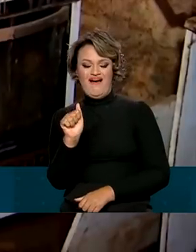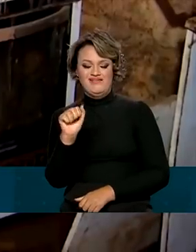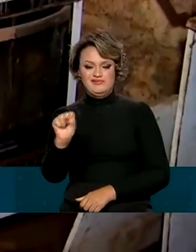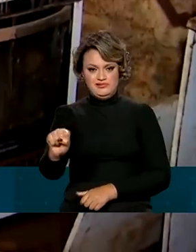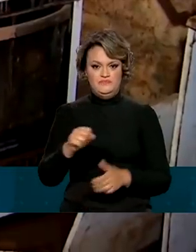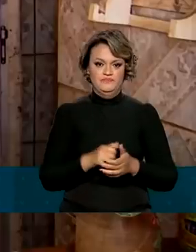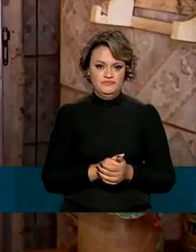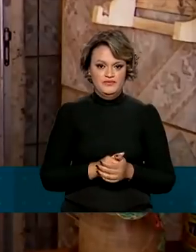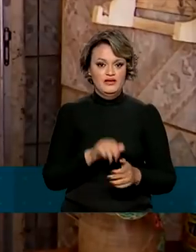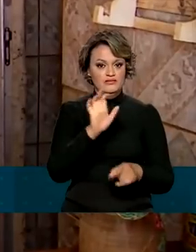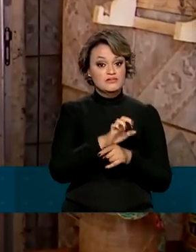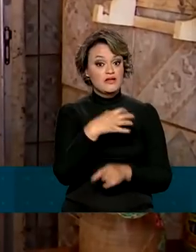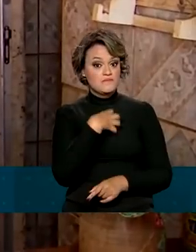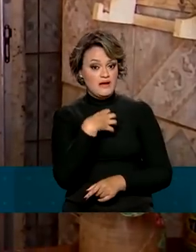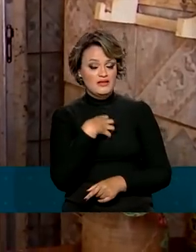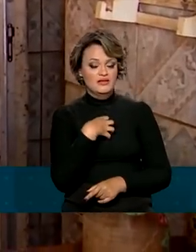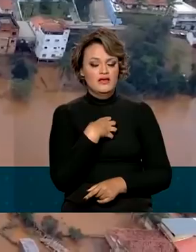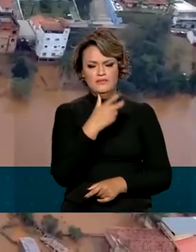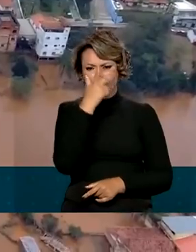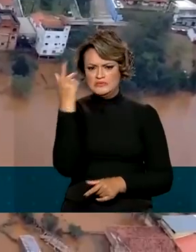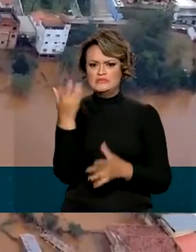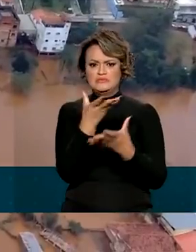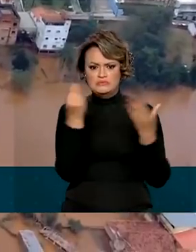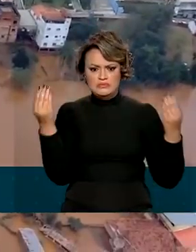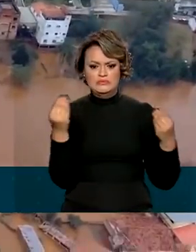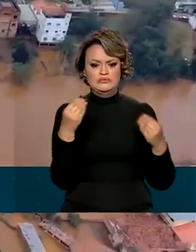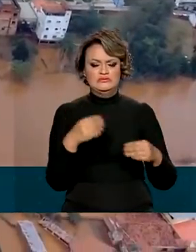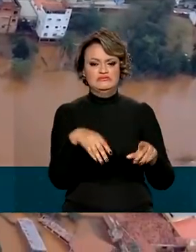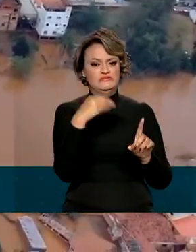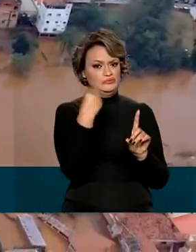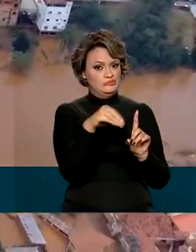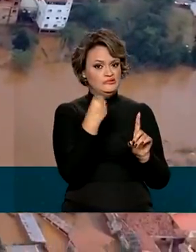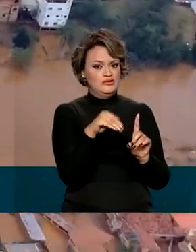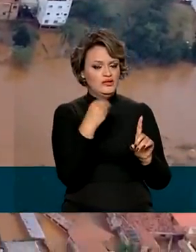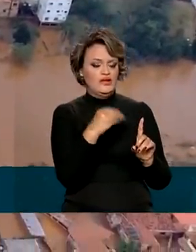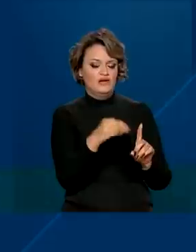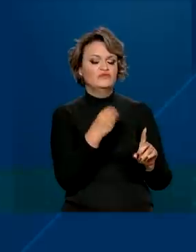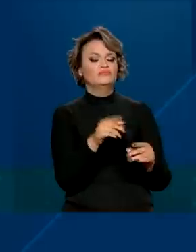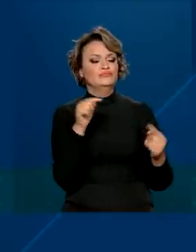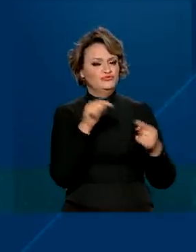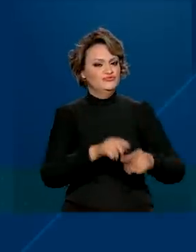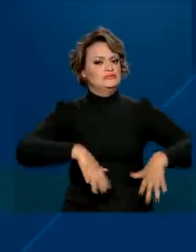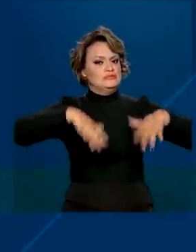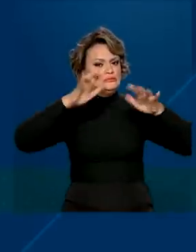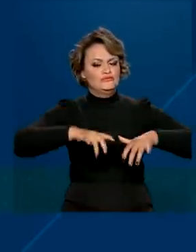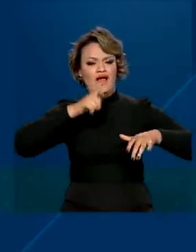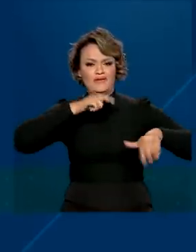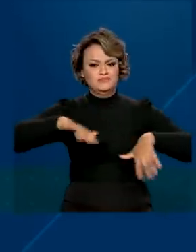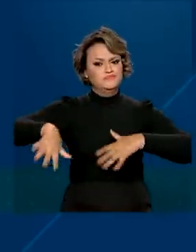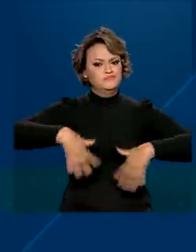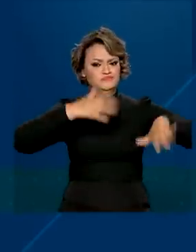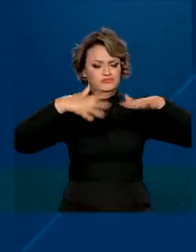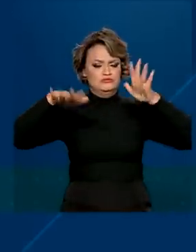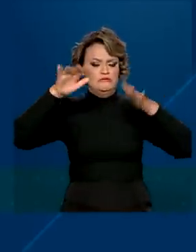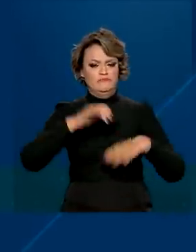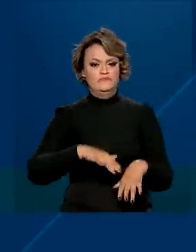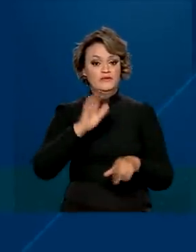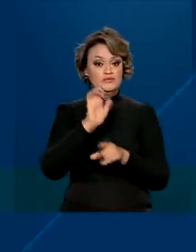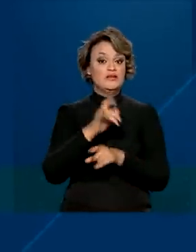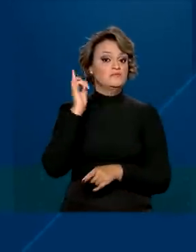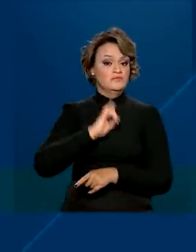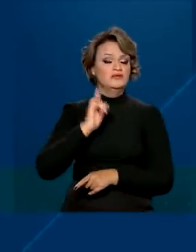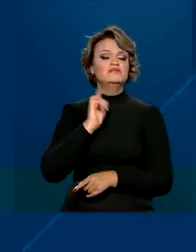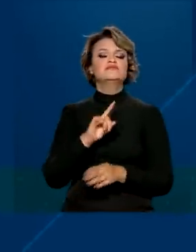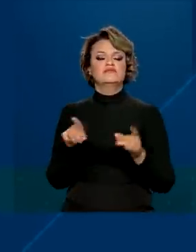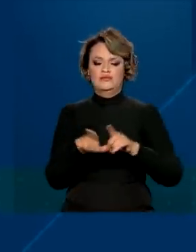470 mil pessoas estão em situação de vulnerabilidade devido às inundações. Em Minas Gerais, esse